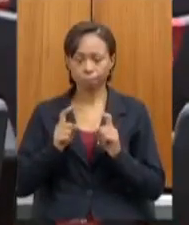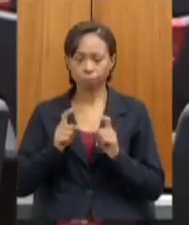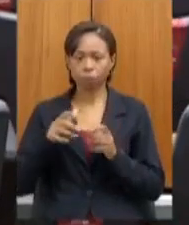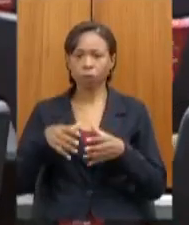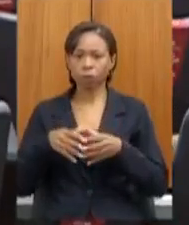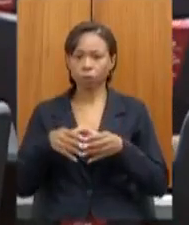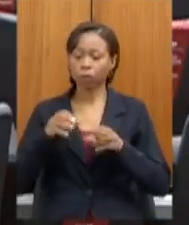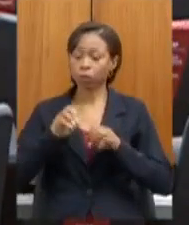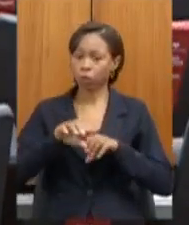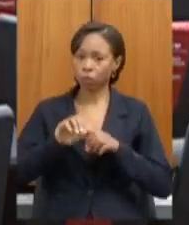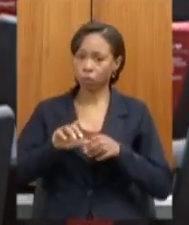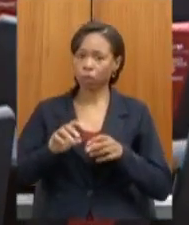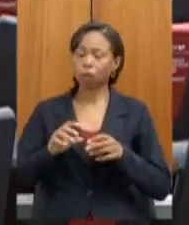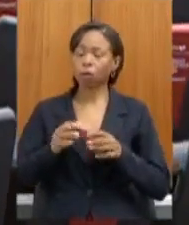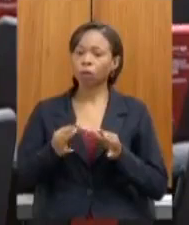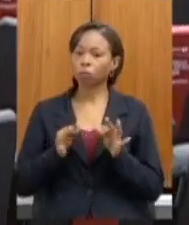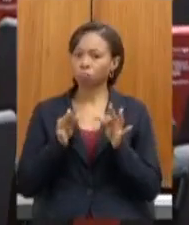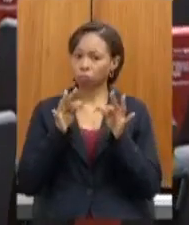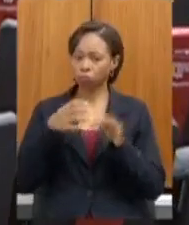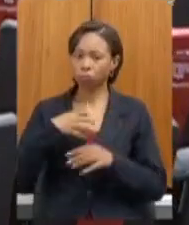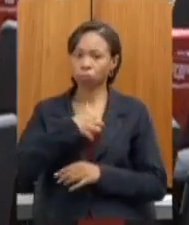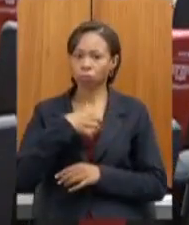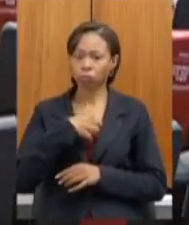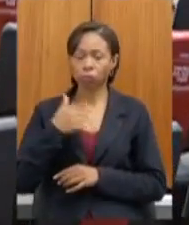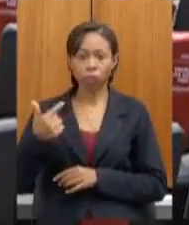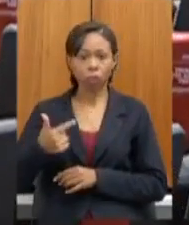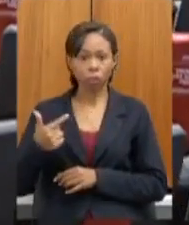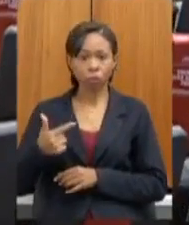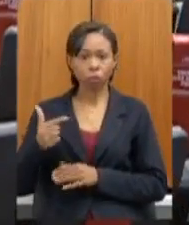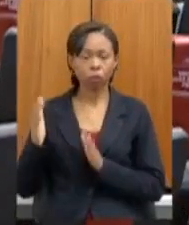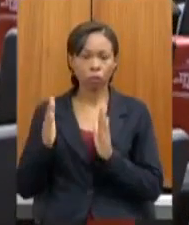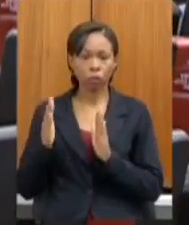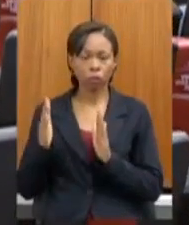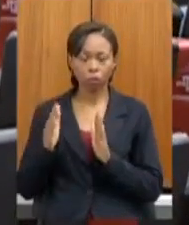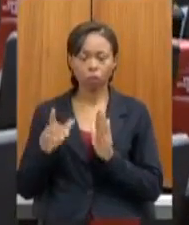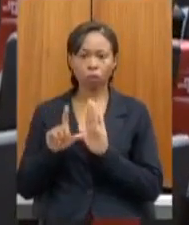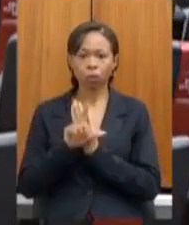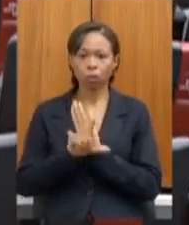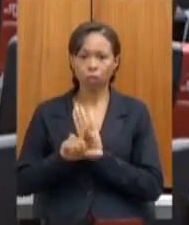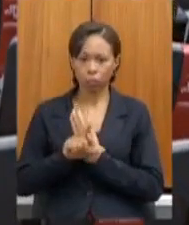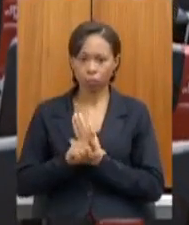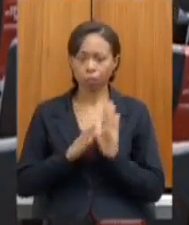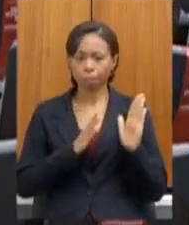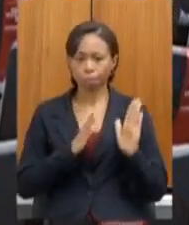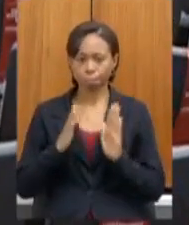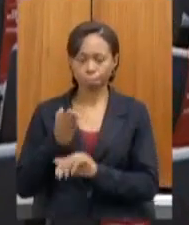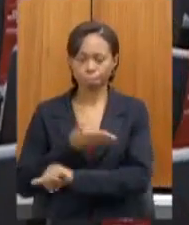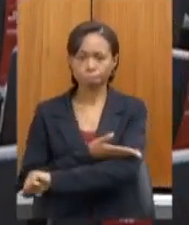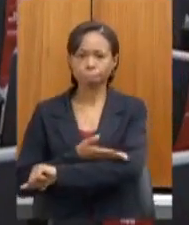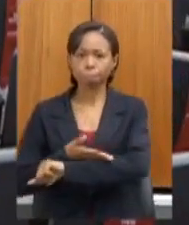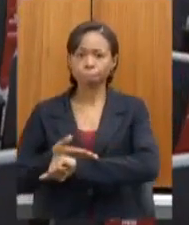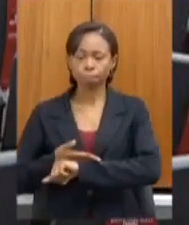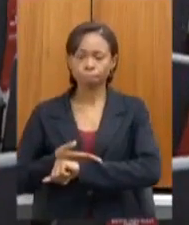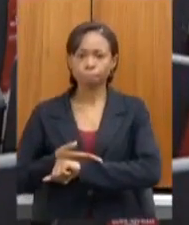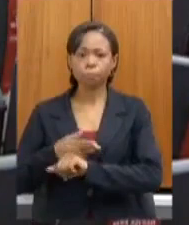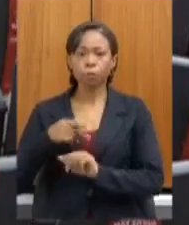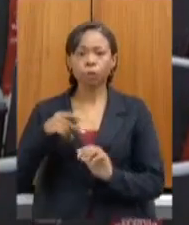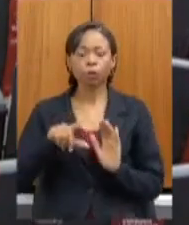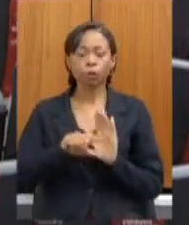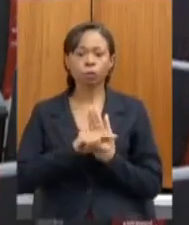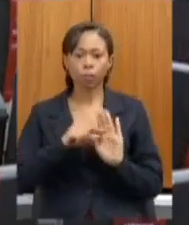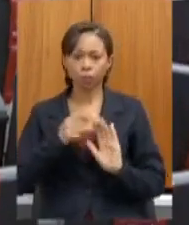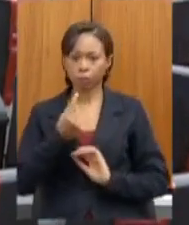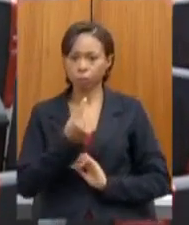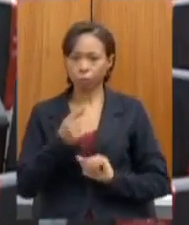Tecnologia, da segunda sessão legislativa ordinária da 19ª legislatura. A presidência, nos termos do parágrafo 1º do